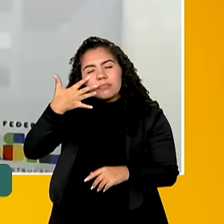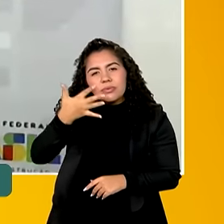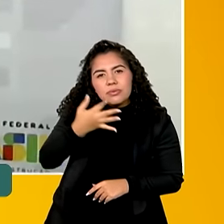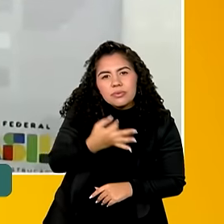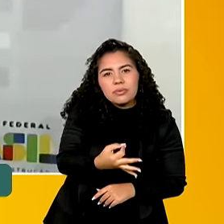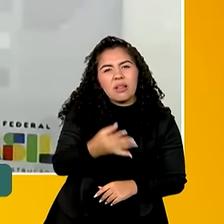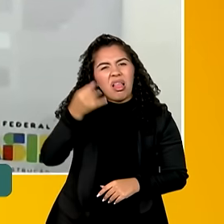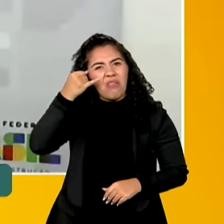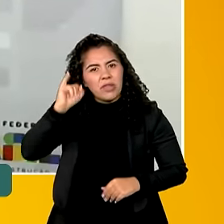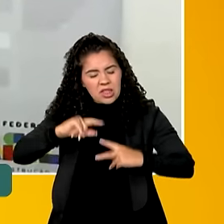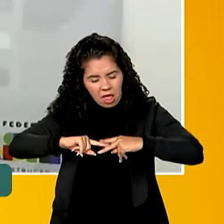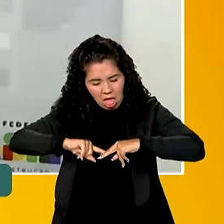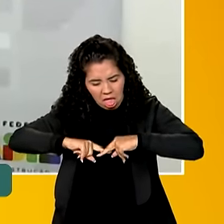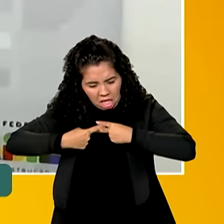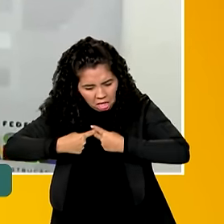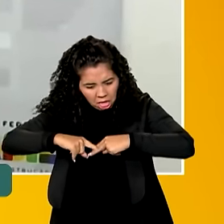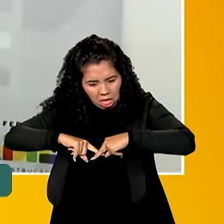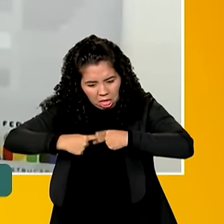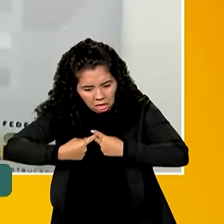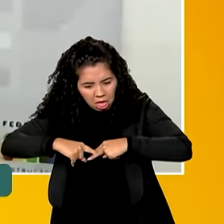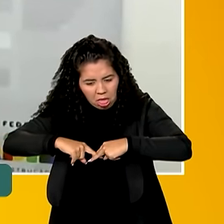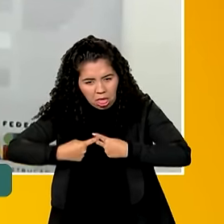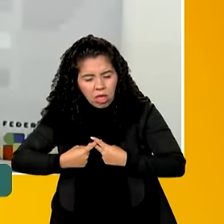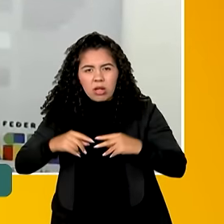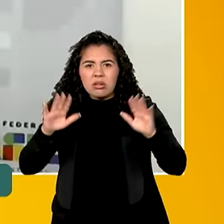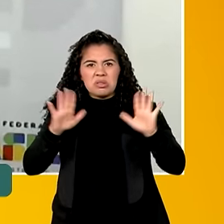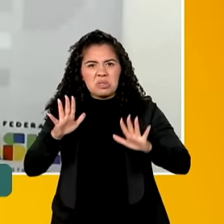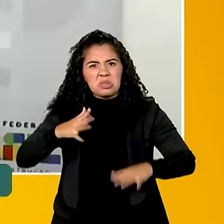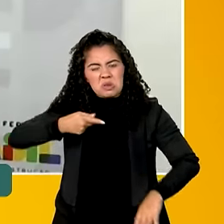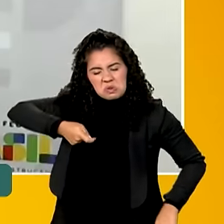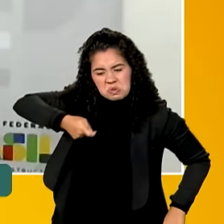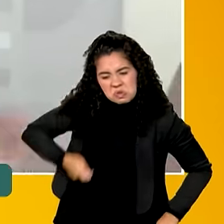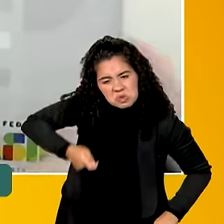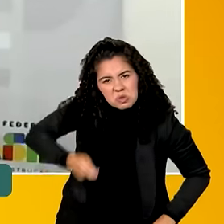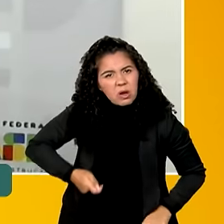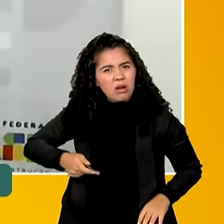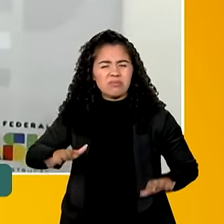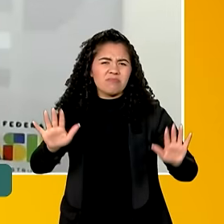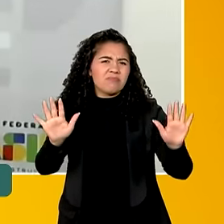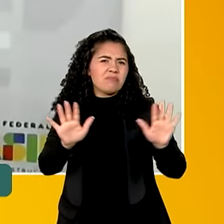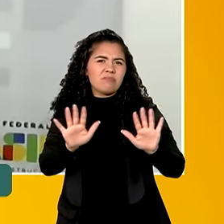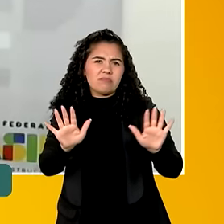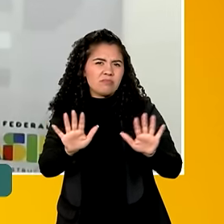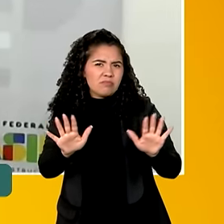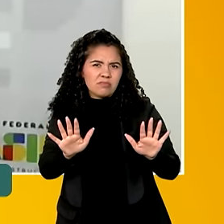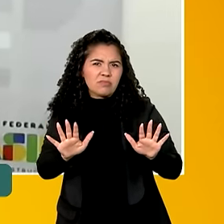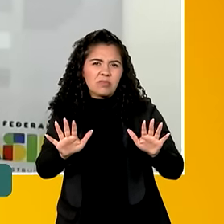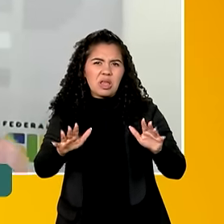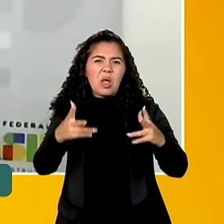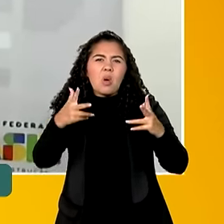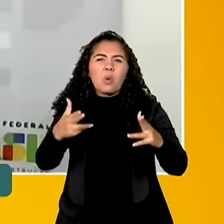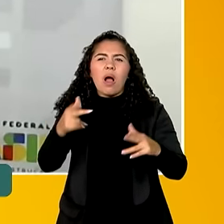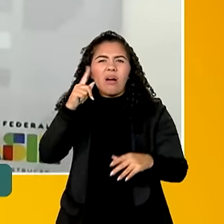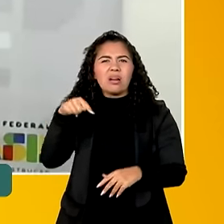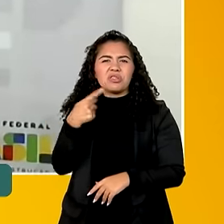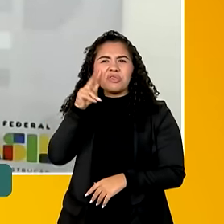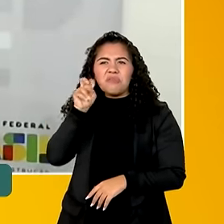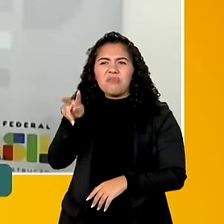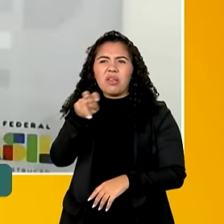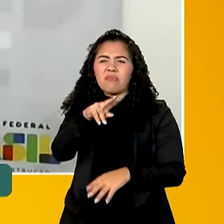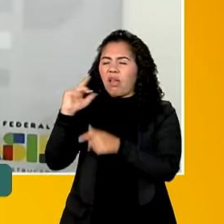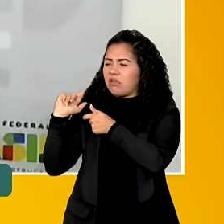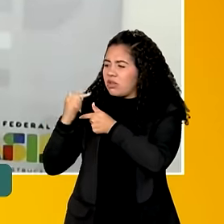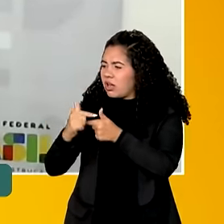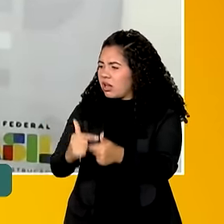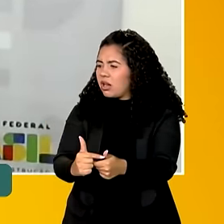corretiva e menos uma paternidade mais rígida, como dos modelos tradicionais, uma paternidade mais